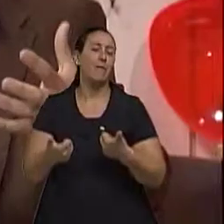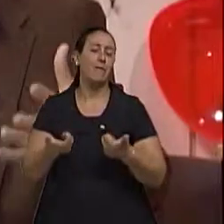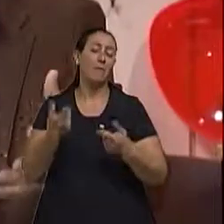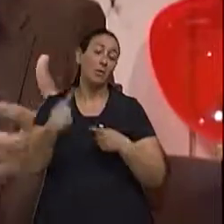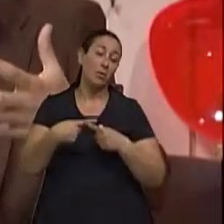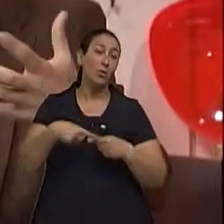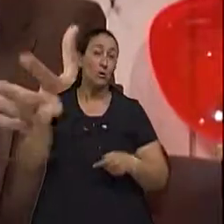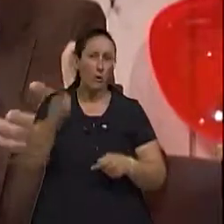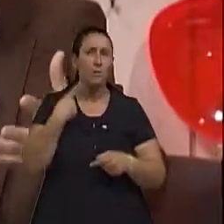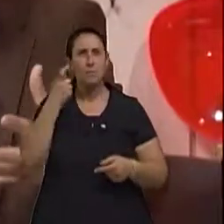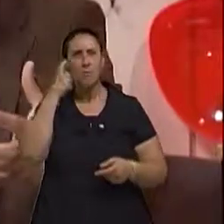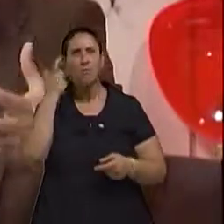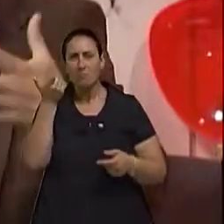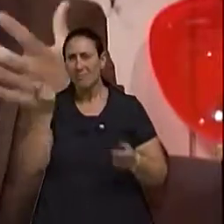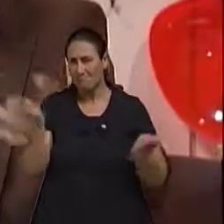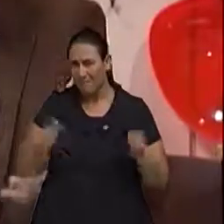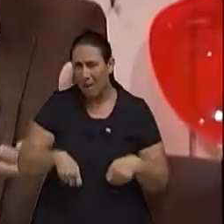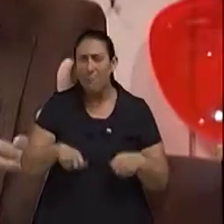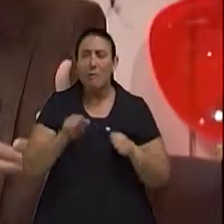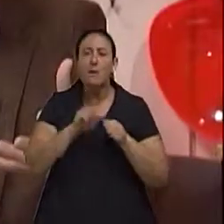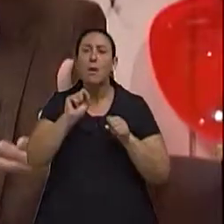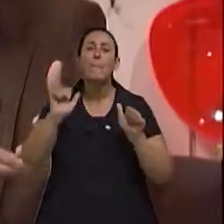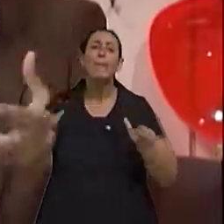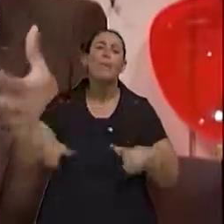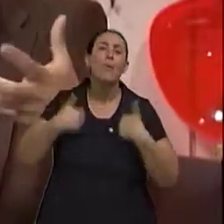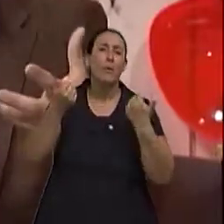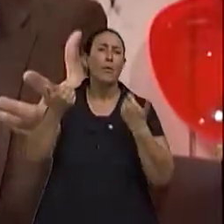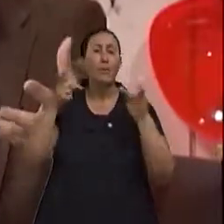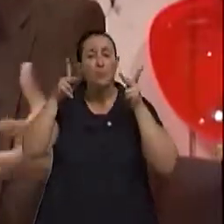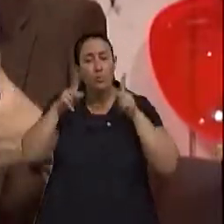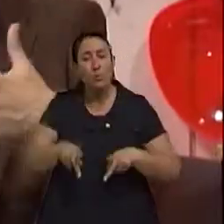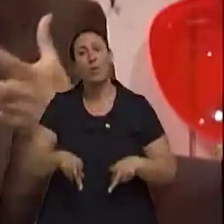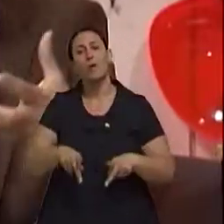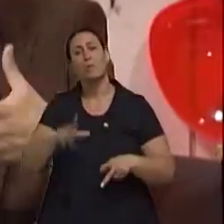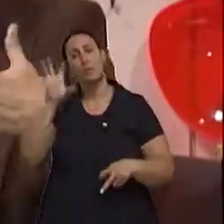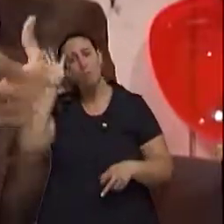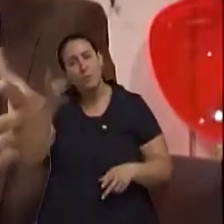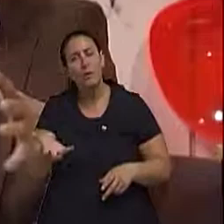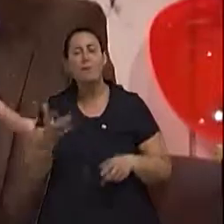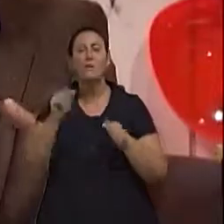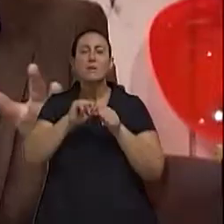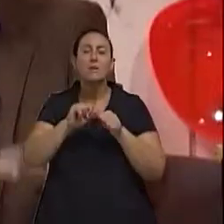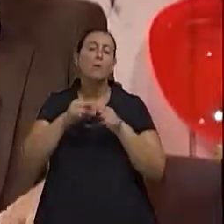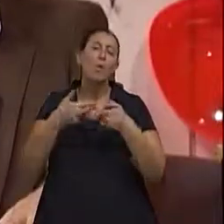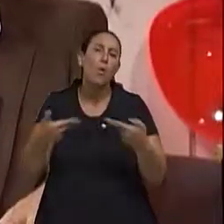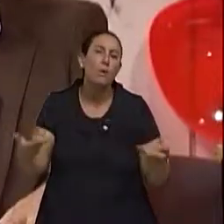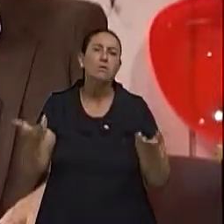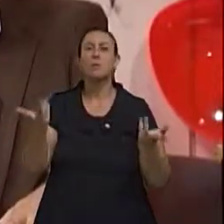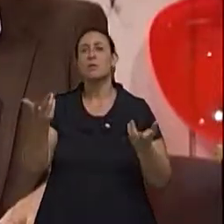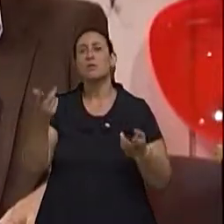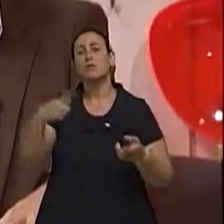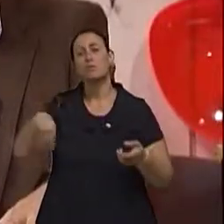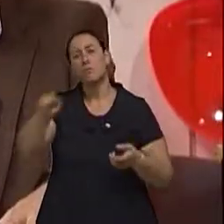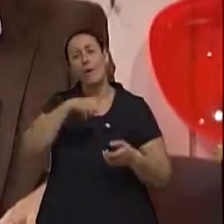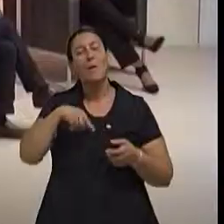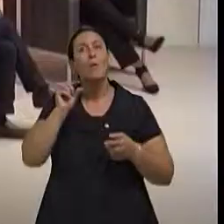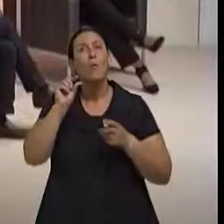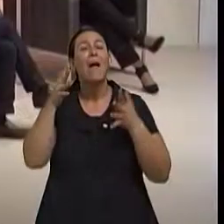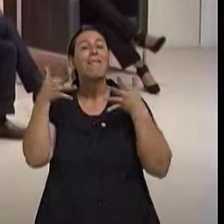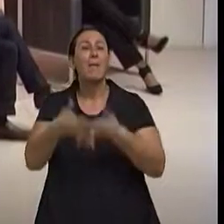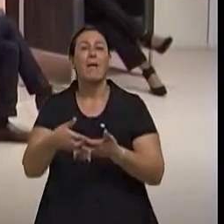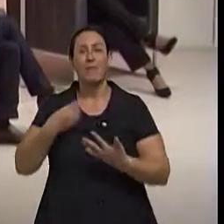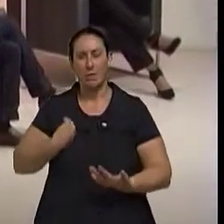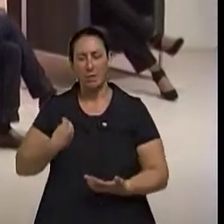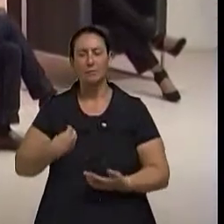digamos assim, levando a uma condição melhor para a pessoa resolver questões que estão atrapalhando a vida dela. E no